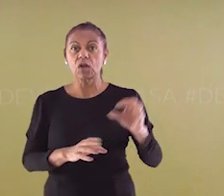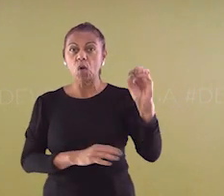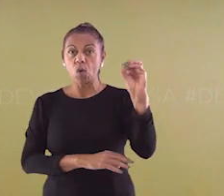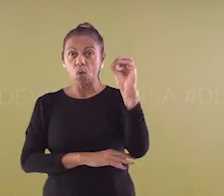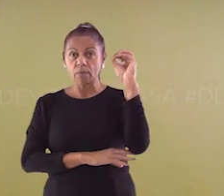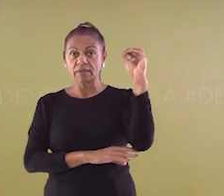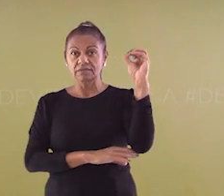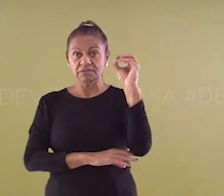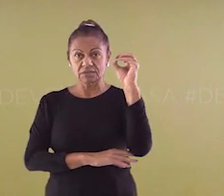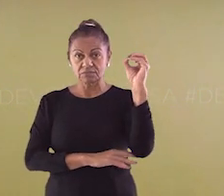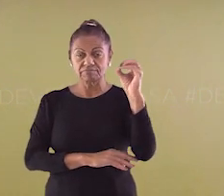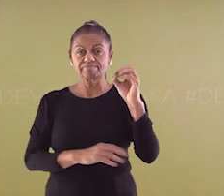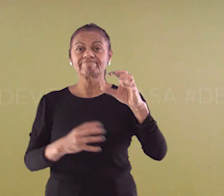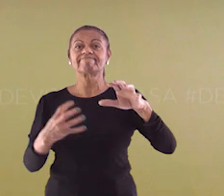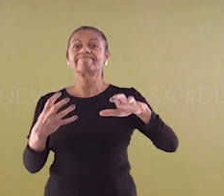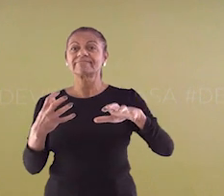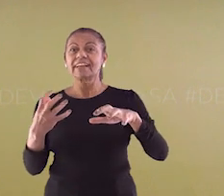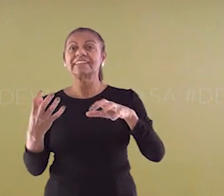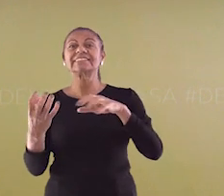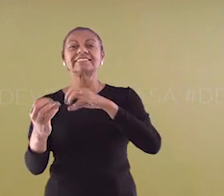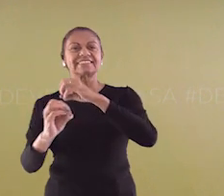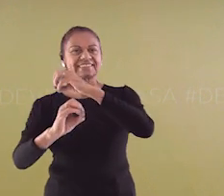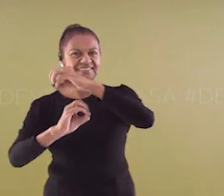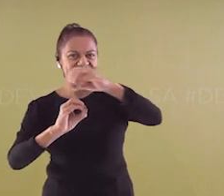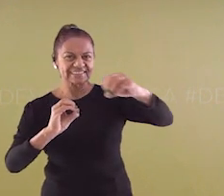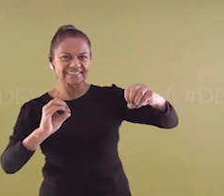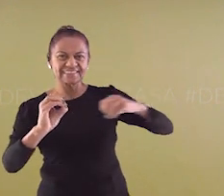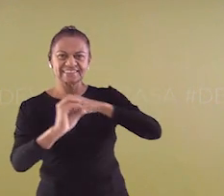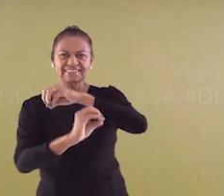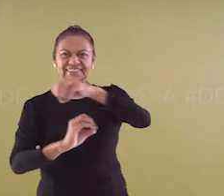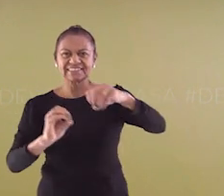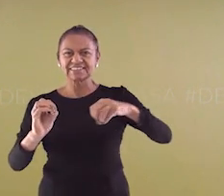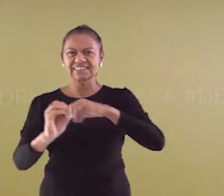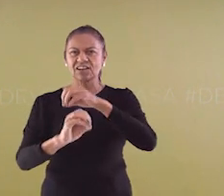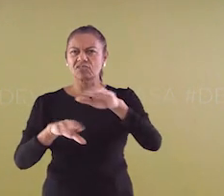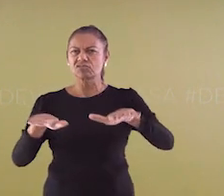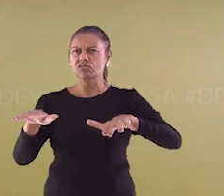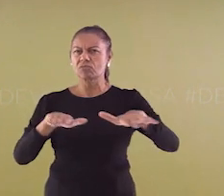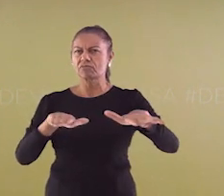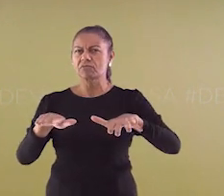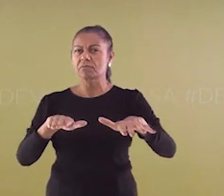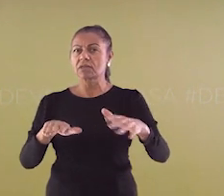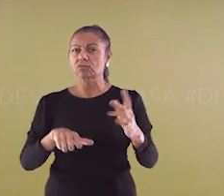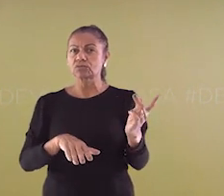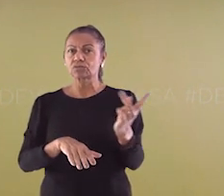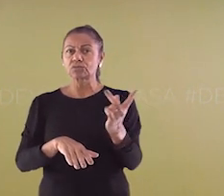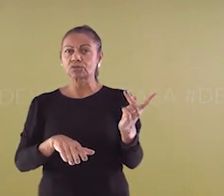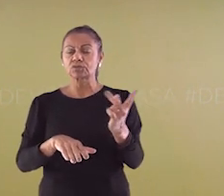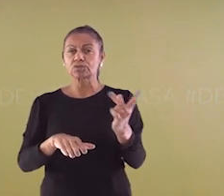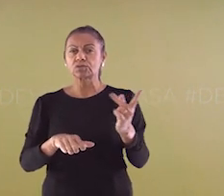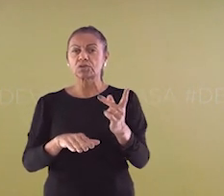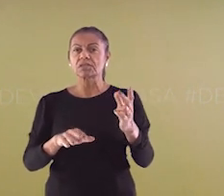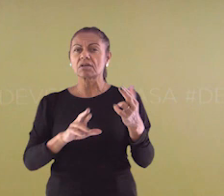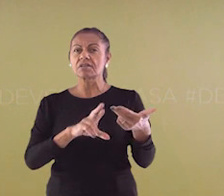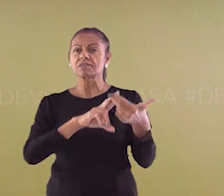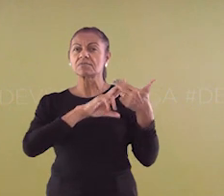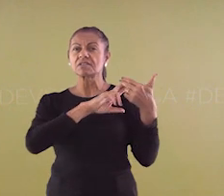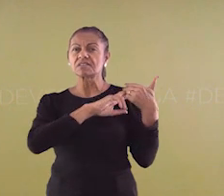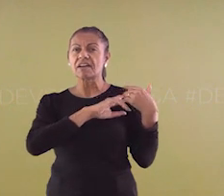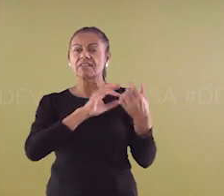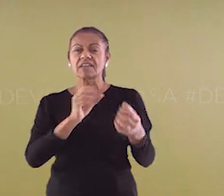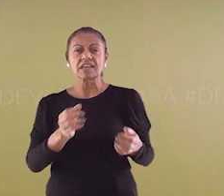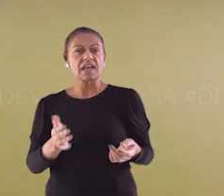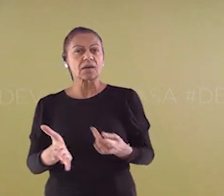muito conhecidos realizados pelo planeta Terra. Juntos, eles são responsáveis por uma infinidade de